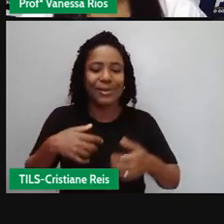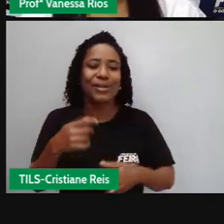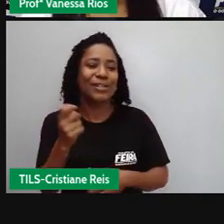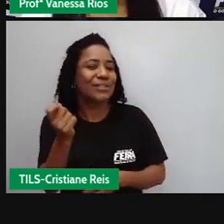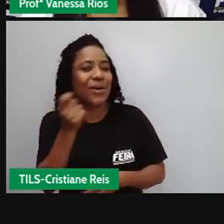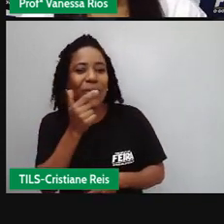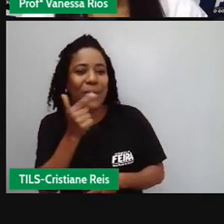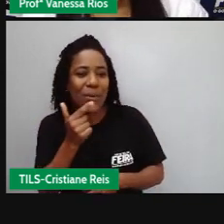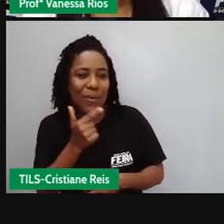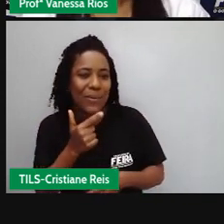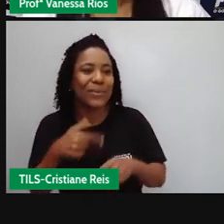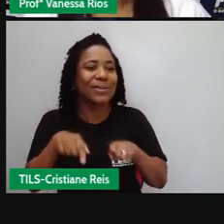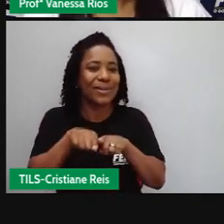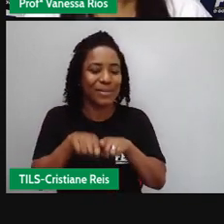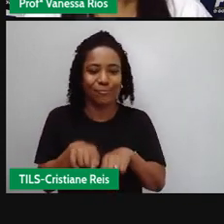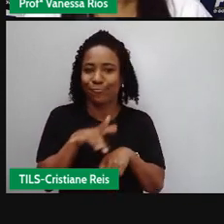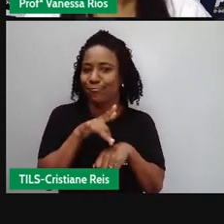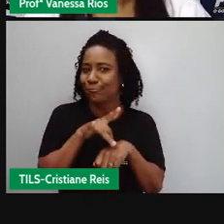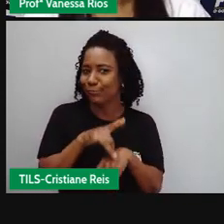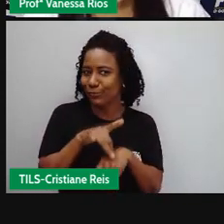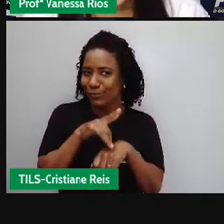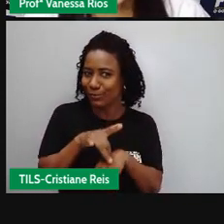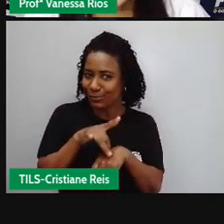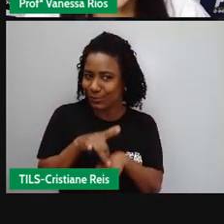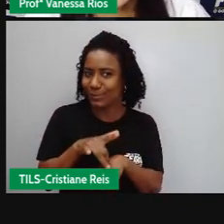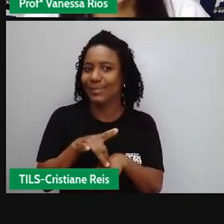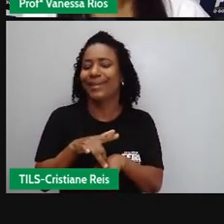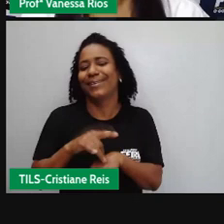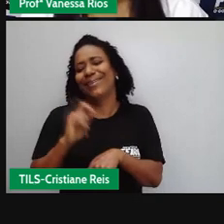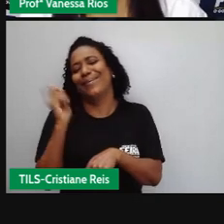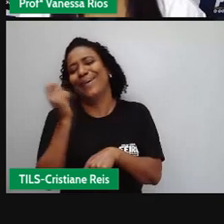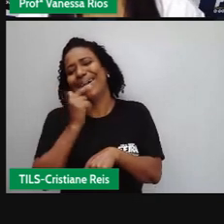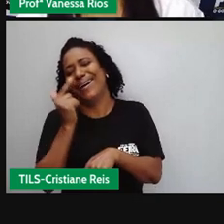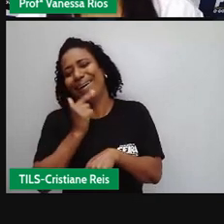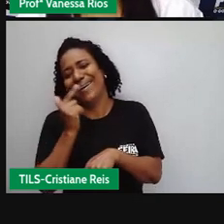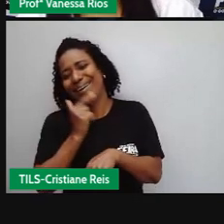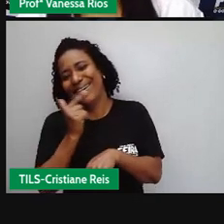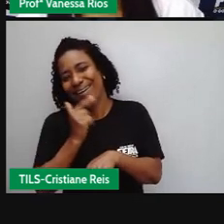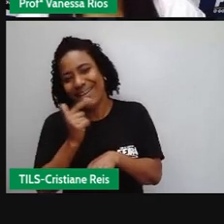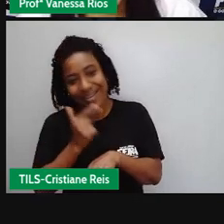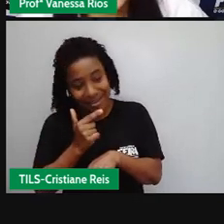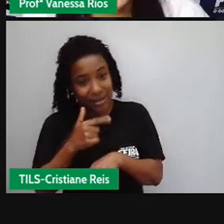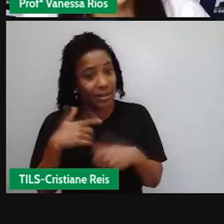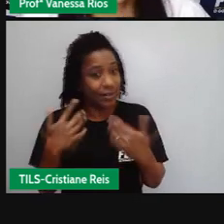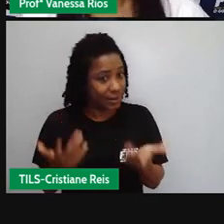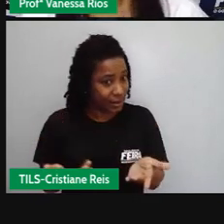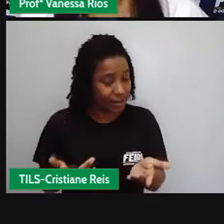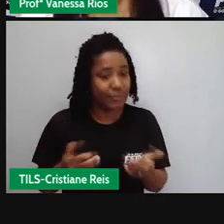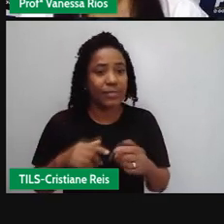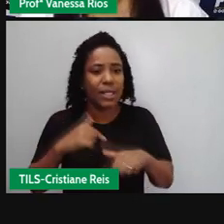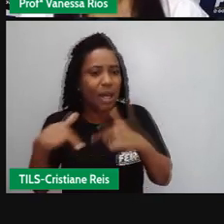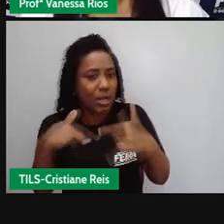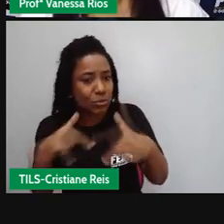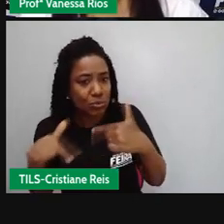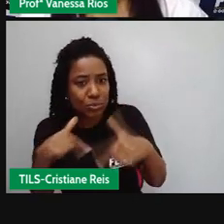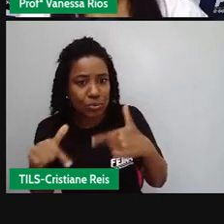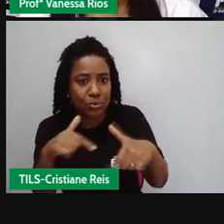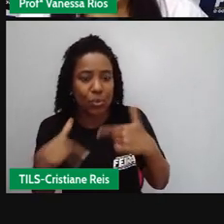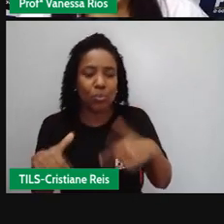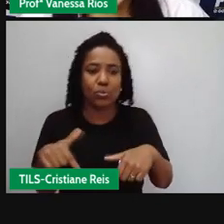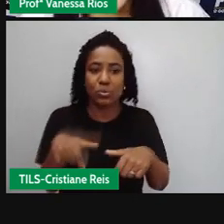também da sátira. Então, a intenção é falar aí, ó, de ações cotidianas, de